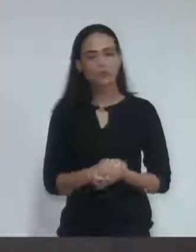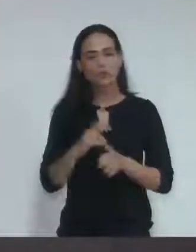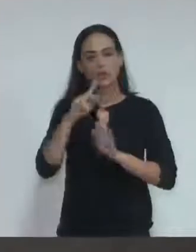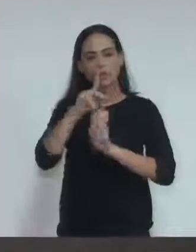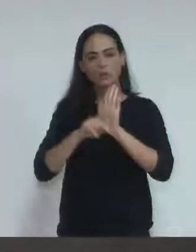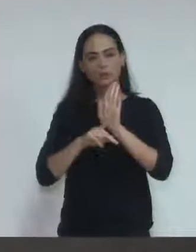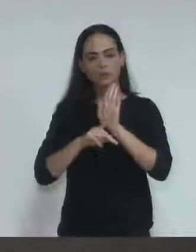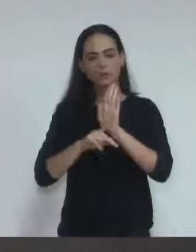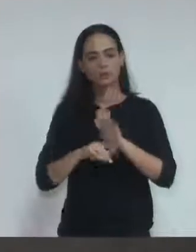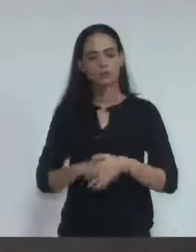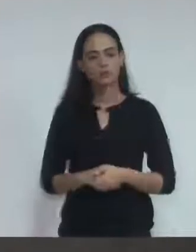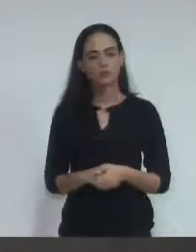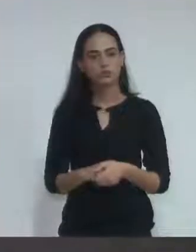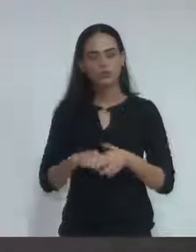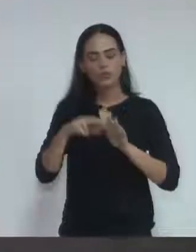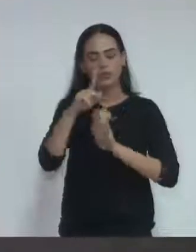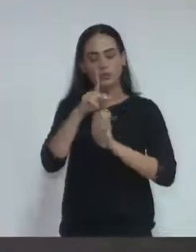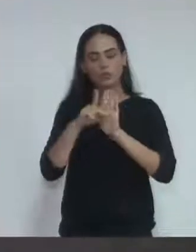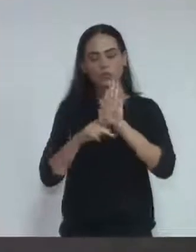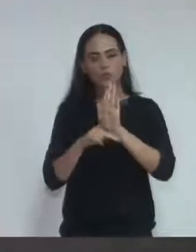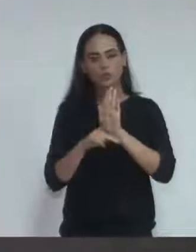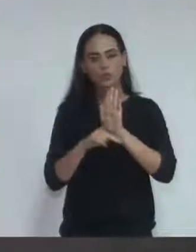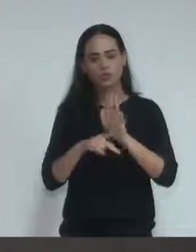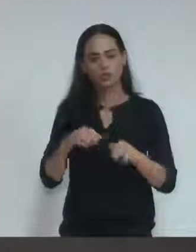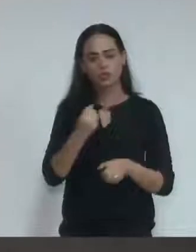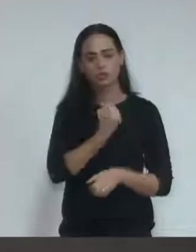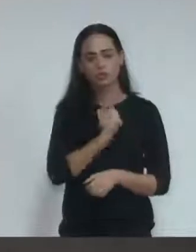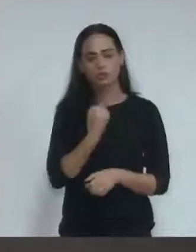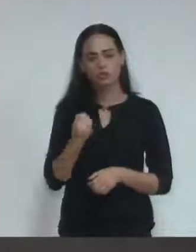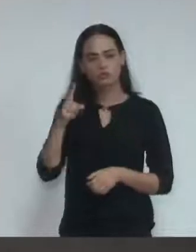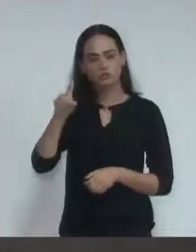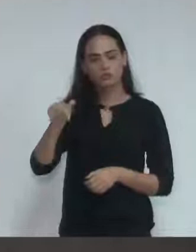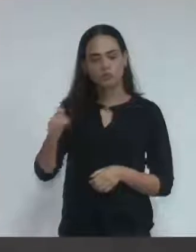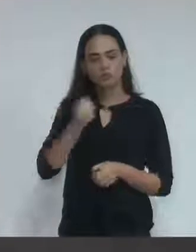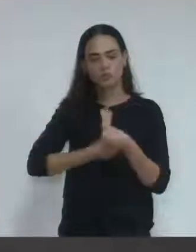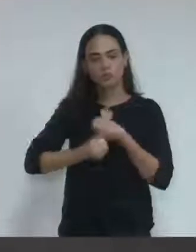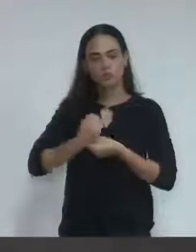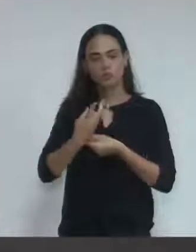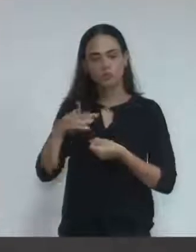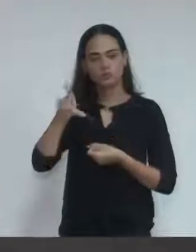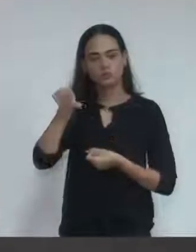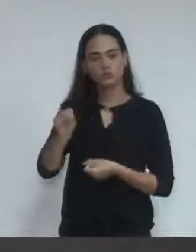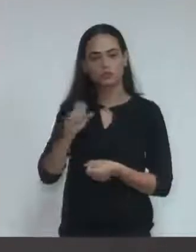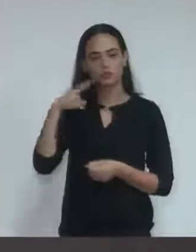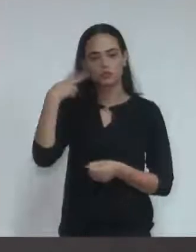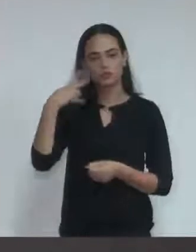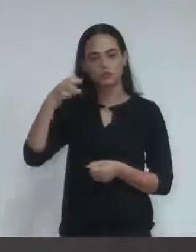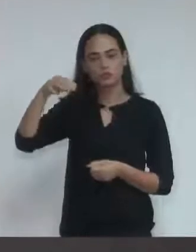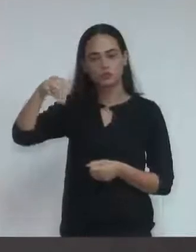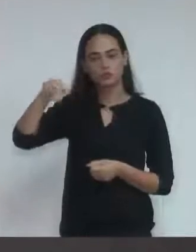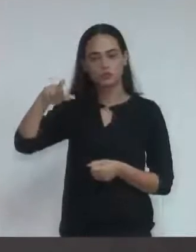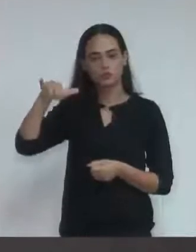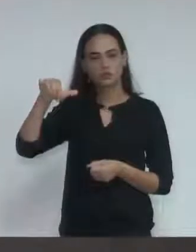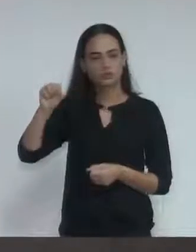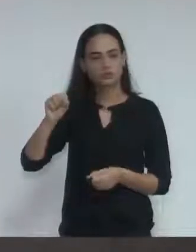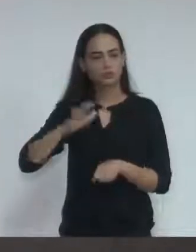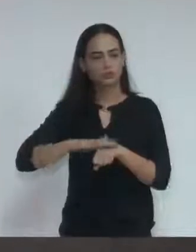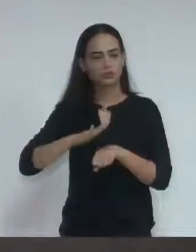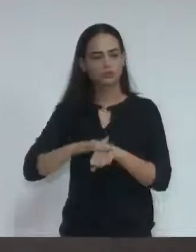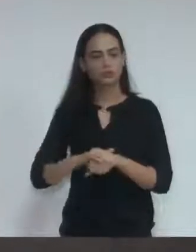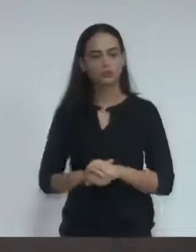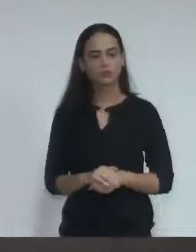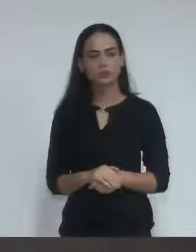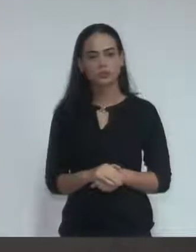legislativo. Projeto do decreto legislativo número 7 de 2018, autoria do vereador Marcio Melli. Exponso sobre a